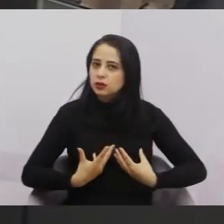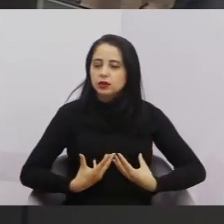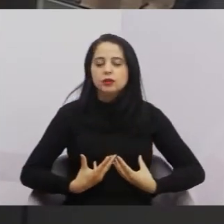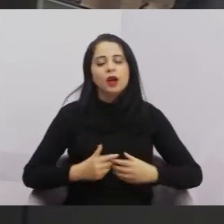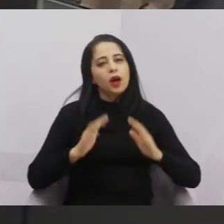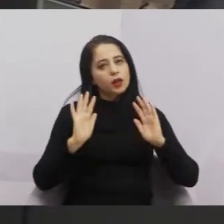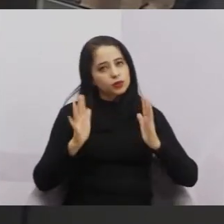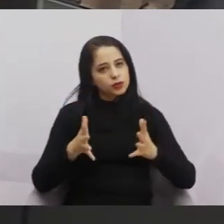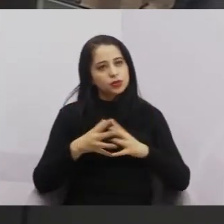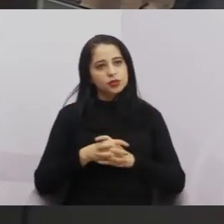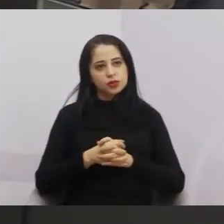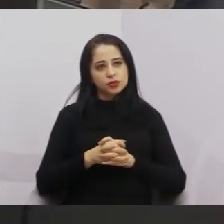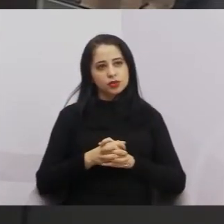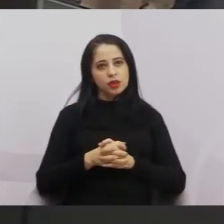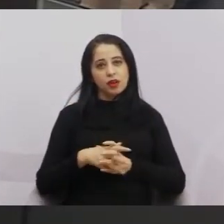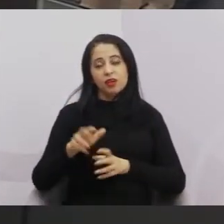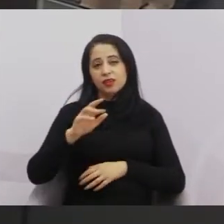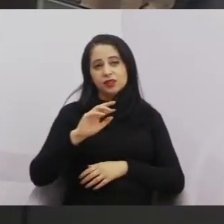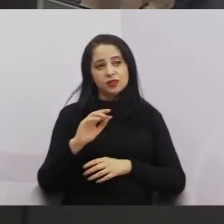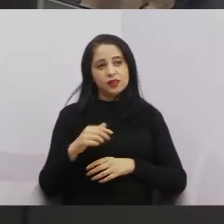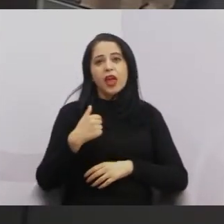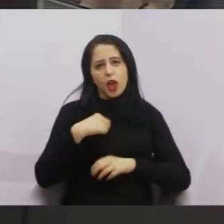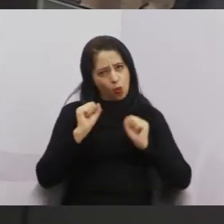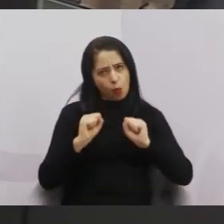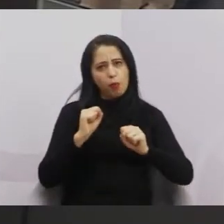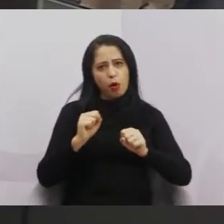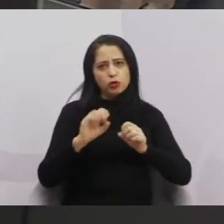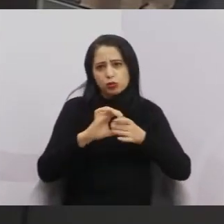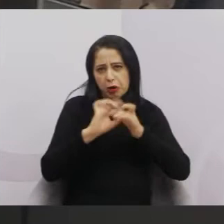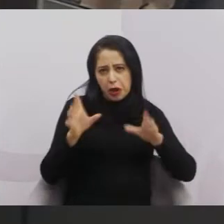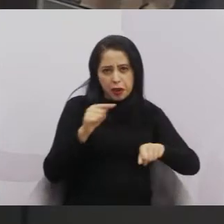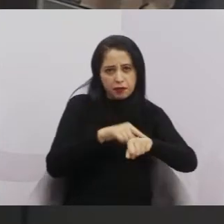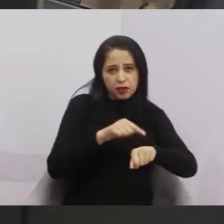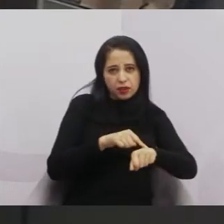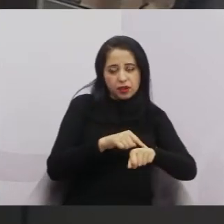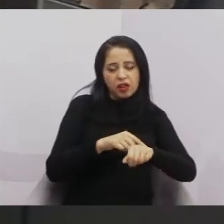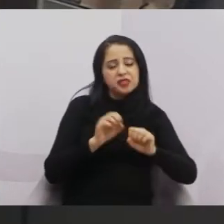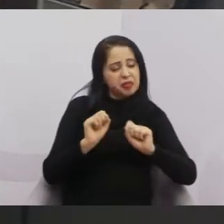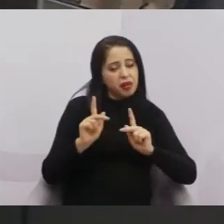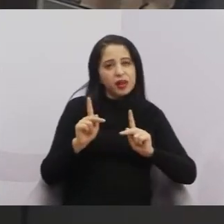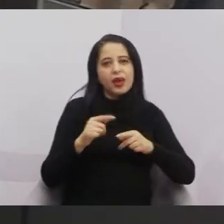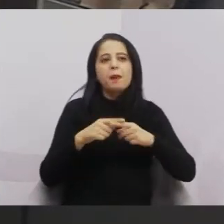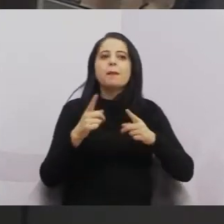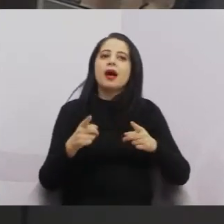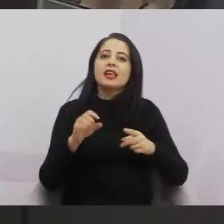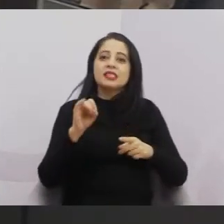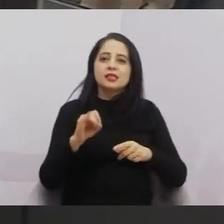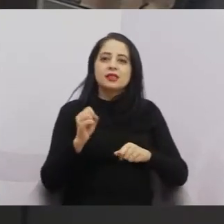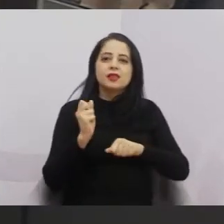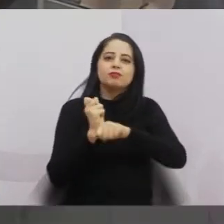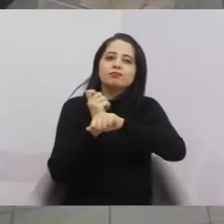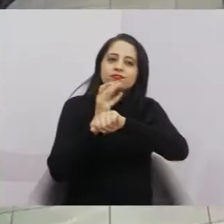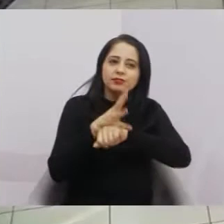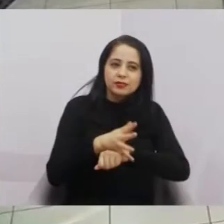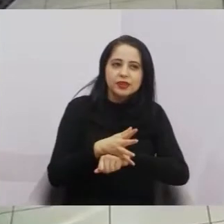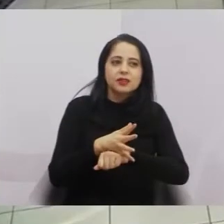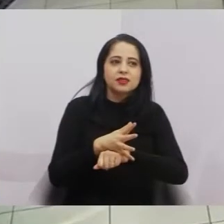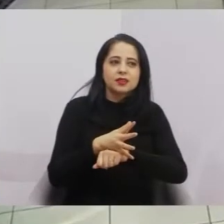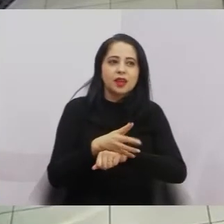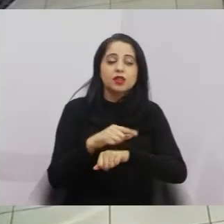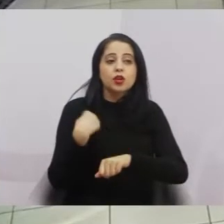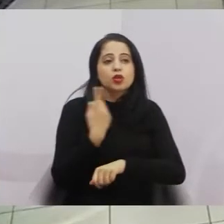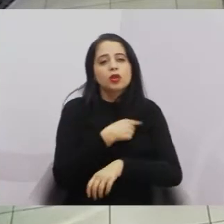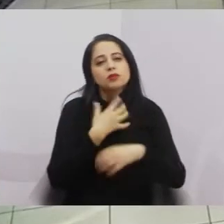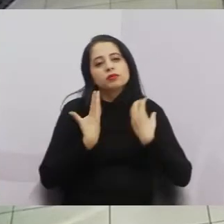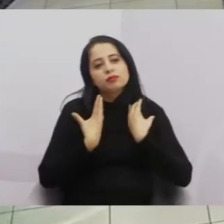Então, não é um fato de estar ou pode, eu também posso ficar. Só que a gente não rende como deveria render. Não é? E